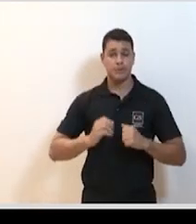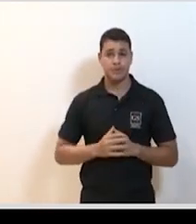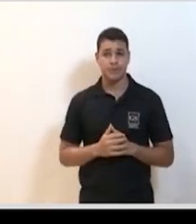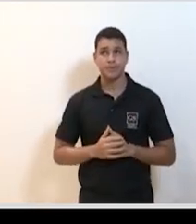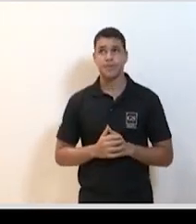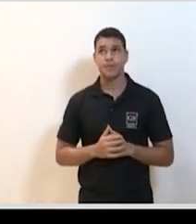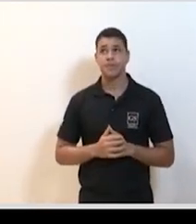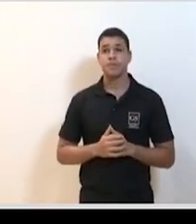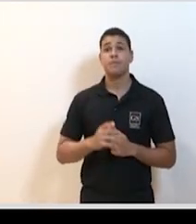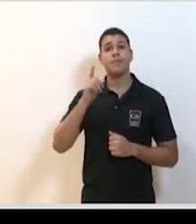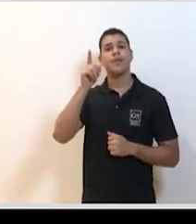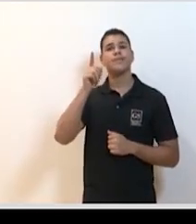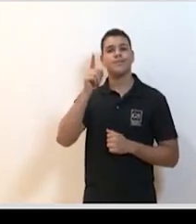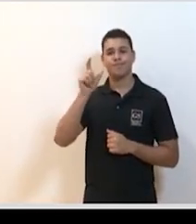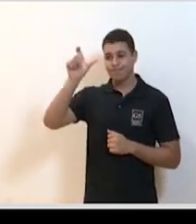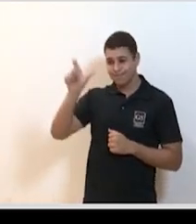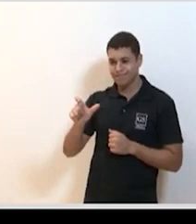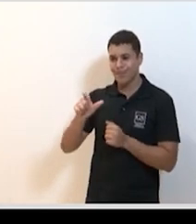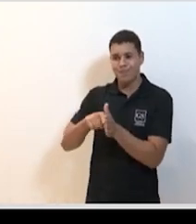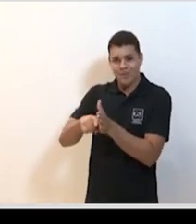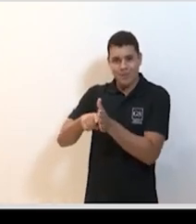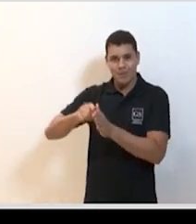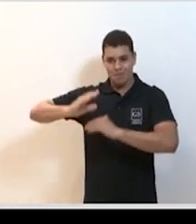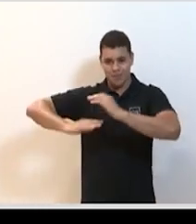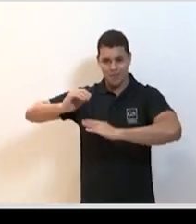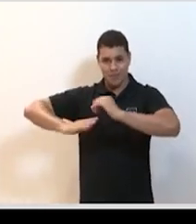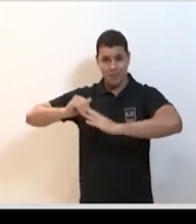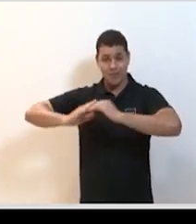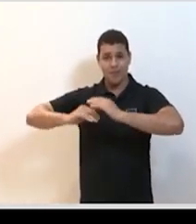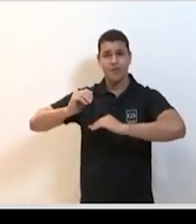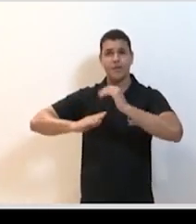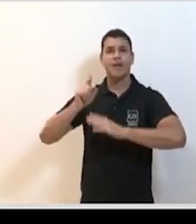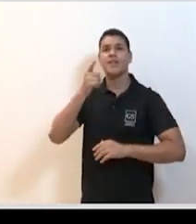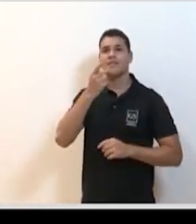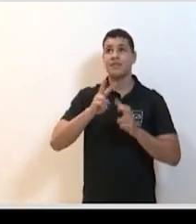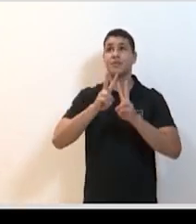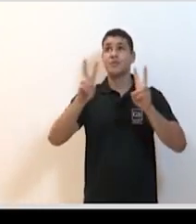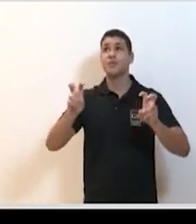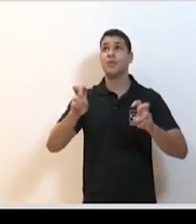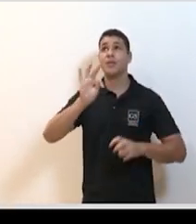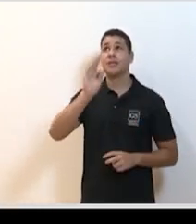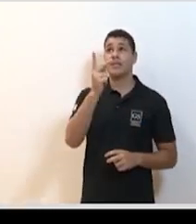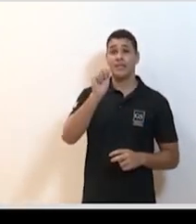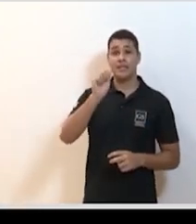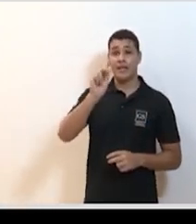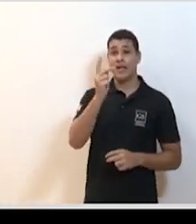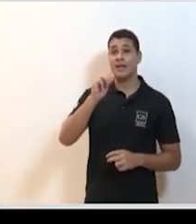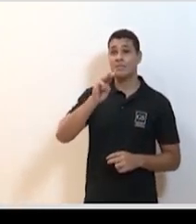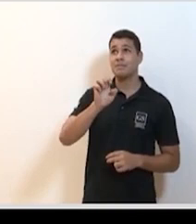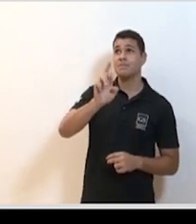isso é o um pesquisador epidemiologista chama esse método do hammer and dance o martelo e a dança